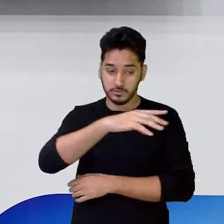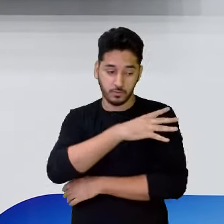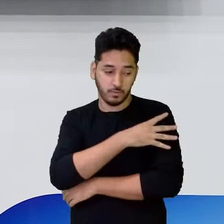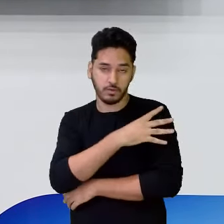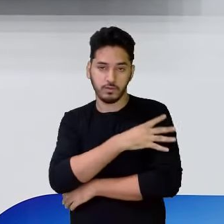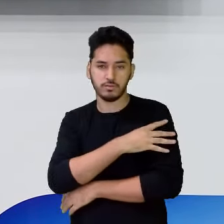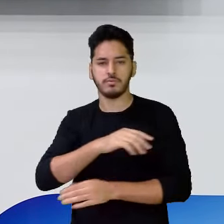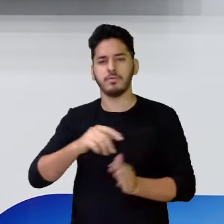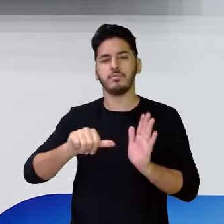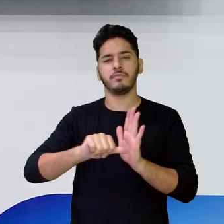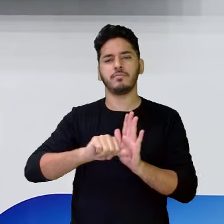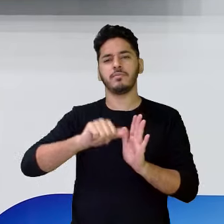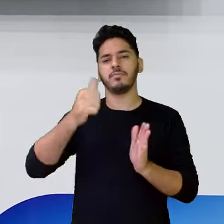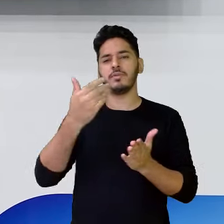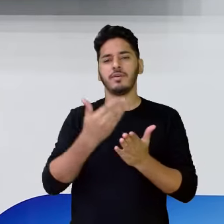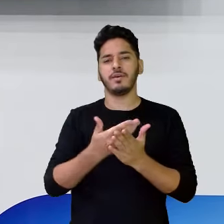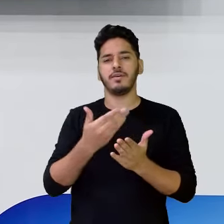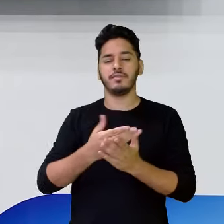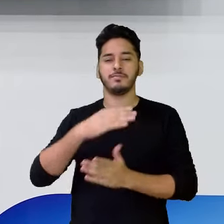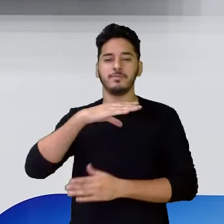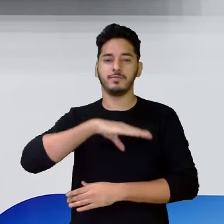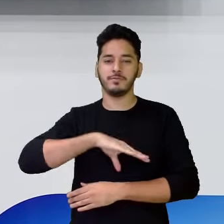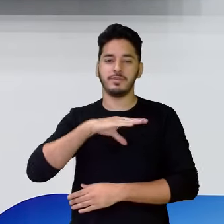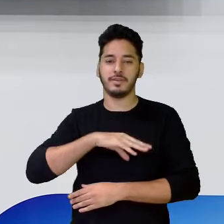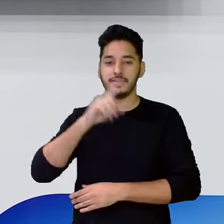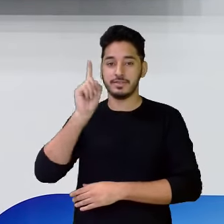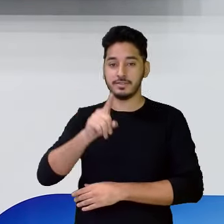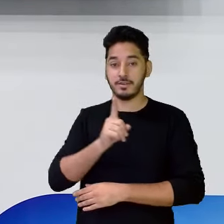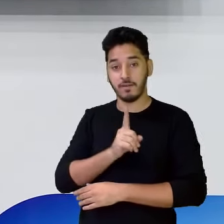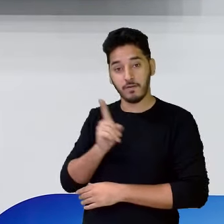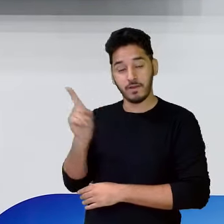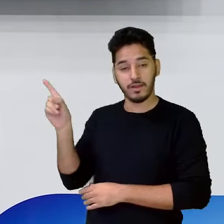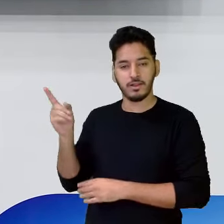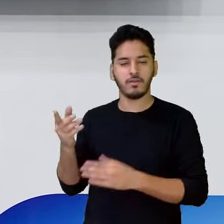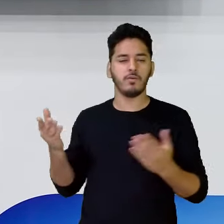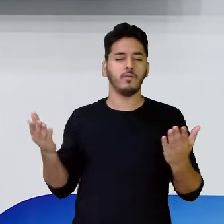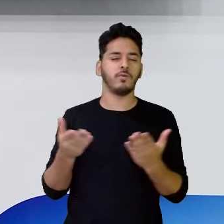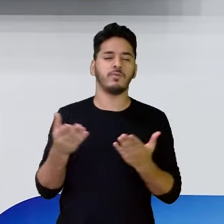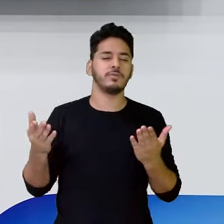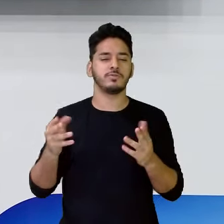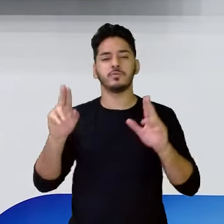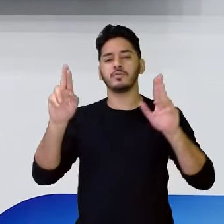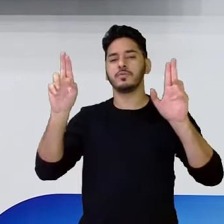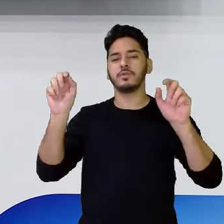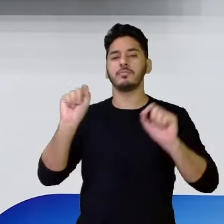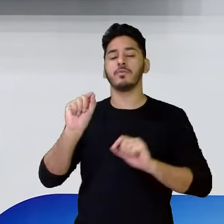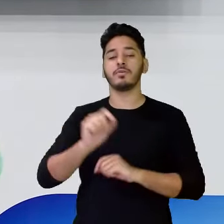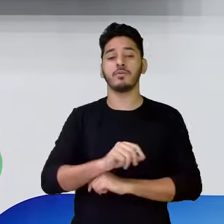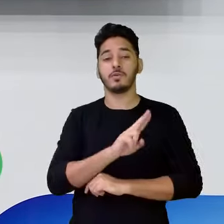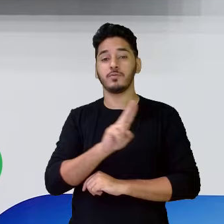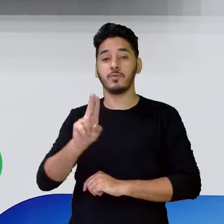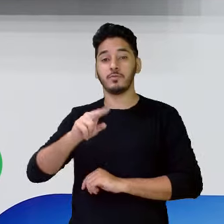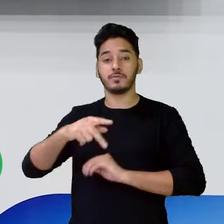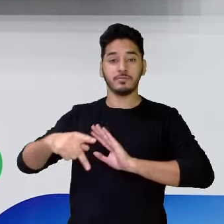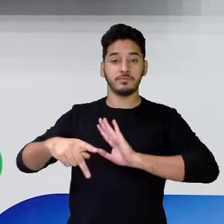primeira aula de Língua Portuguesa comigo, professora Eli, vamos trabalhar hoje com a matemática Nomes